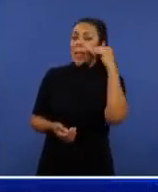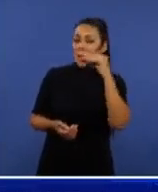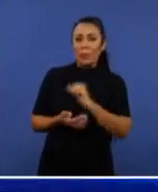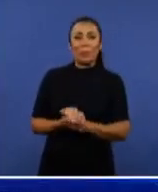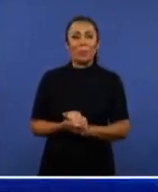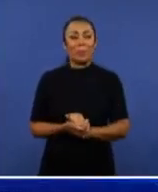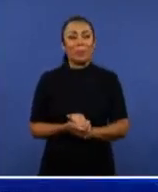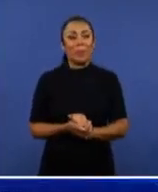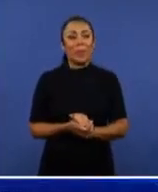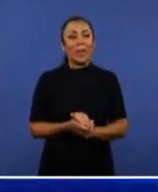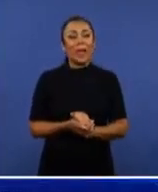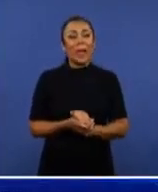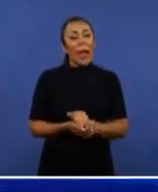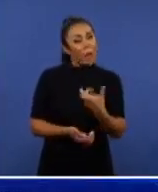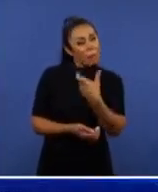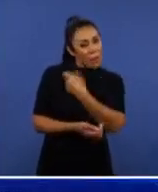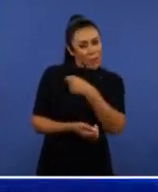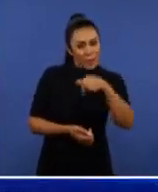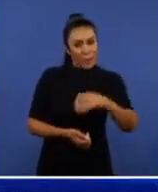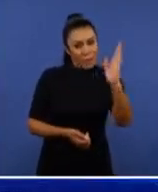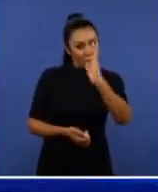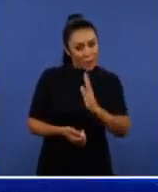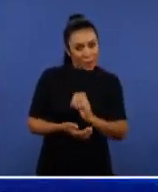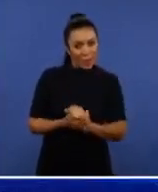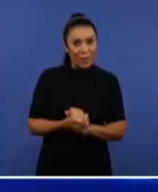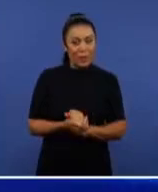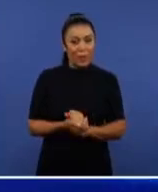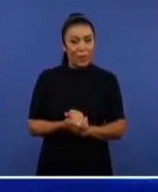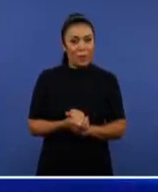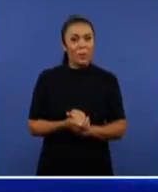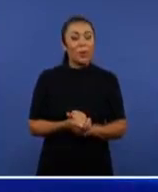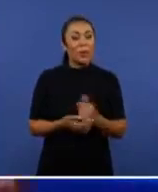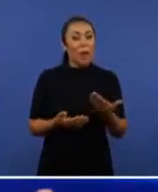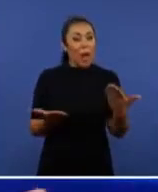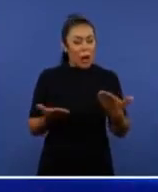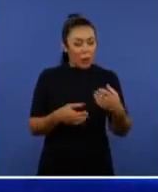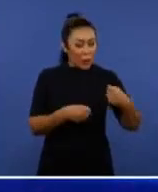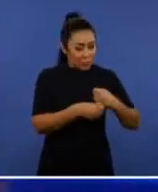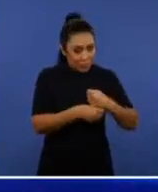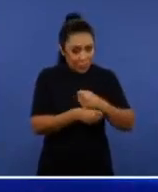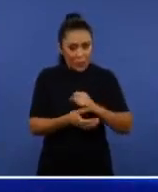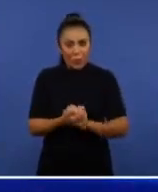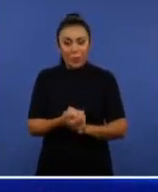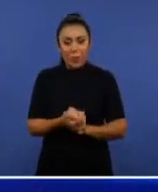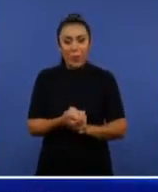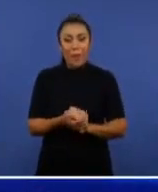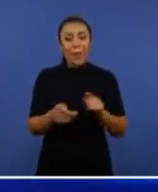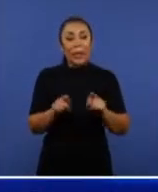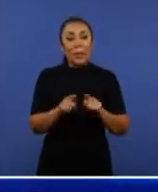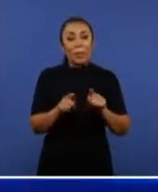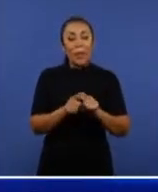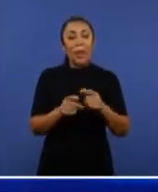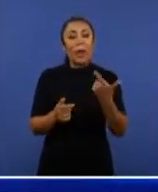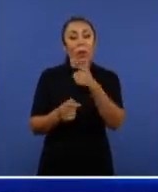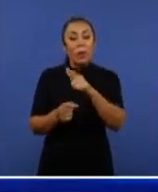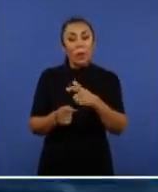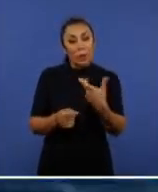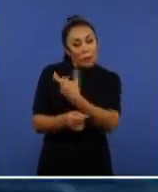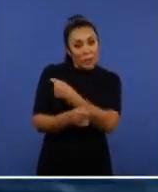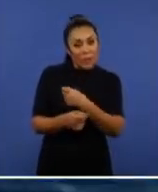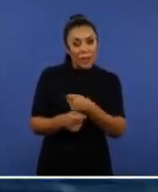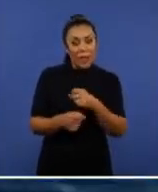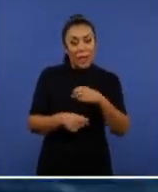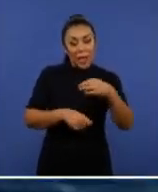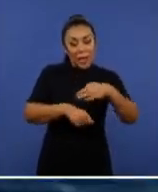a cobertura vacinal no Brasil vem despencando nos últimos anos. A cobertura para vacina tríplice viral, que protege contra o